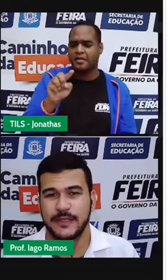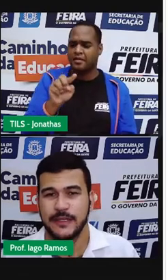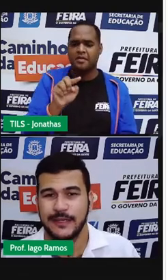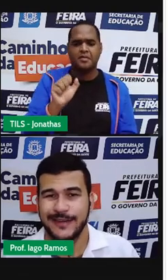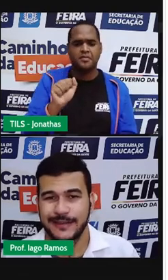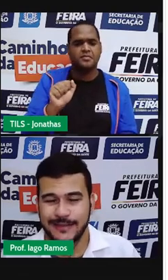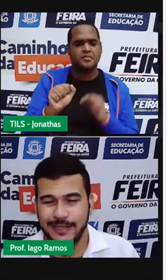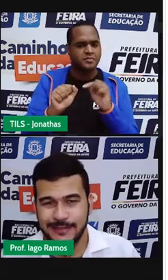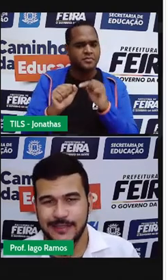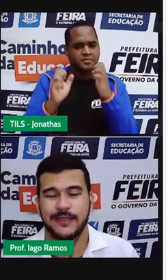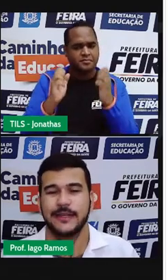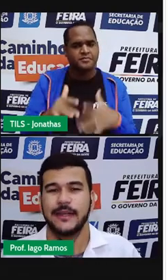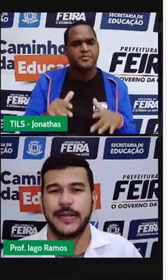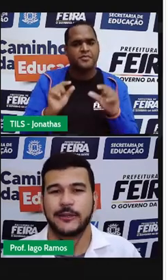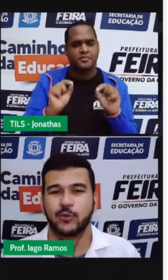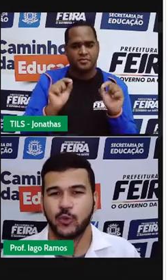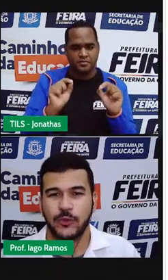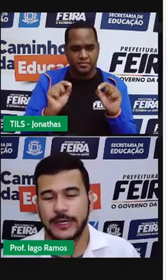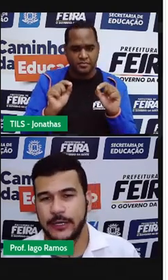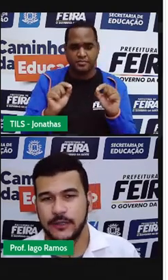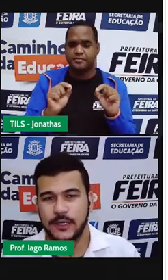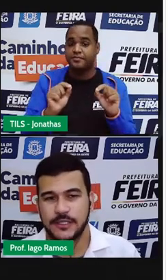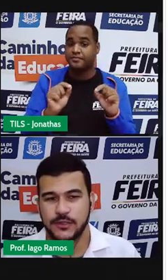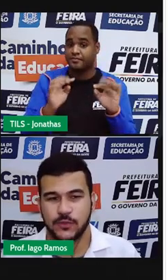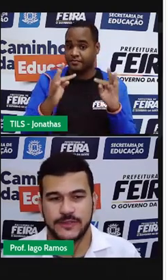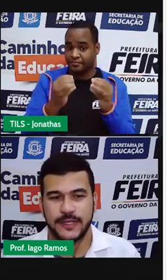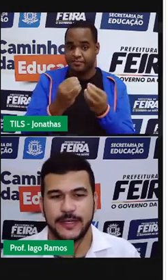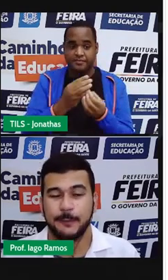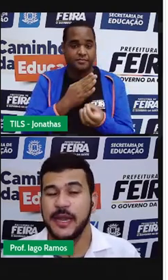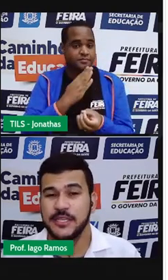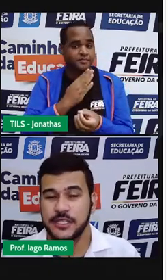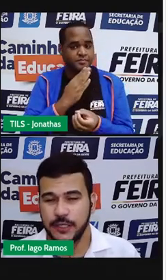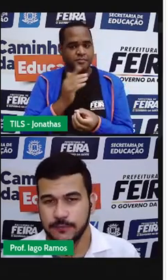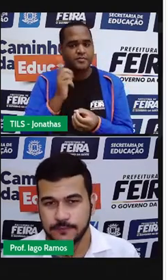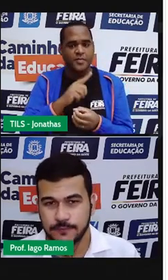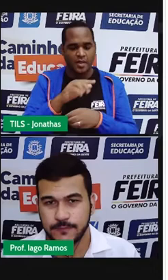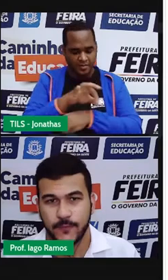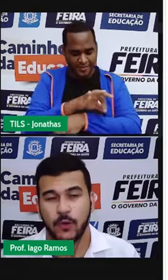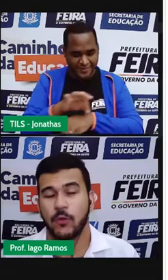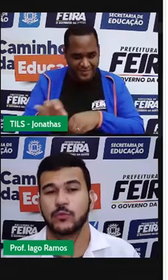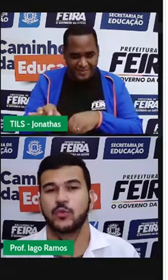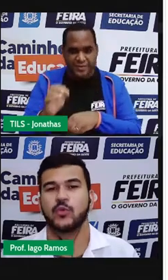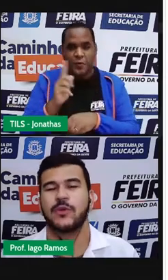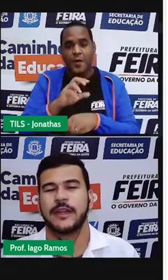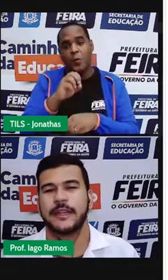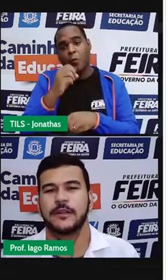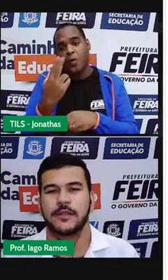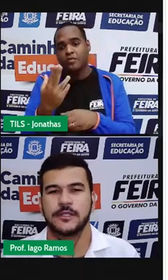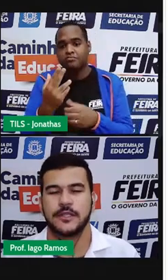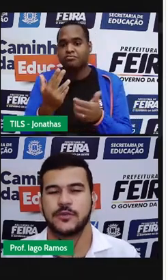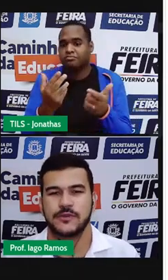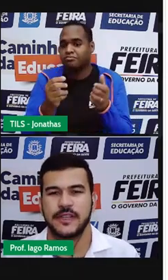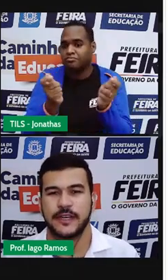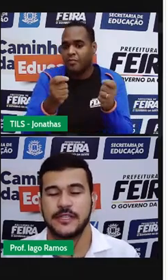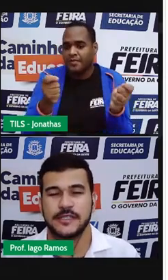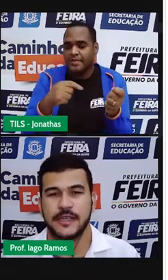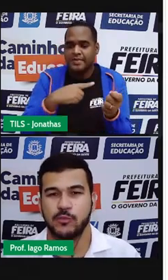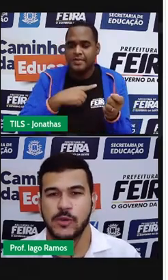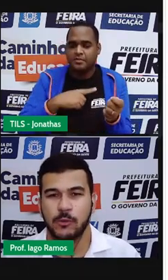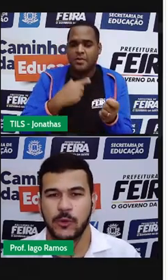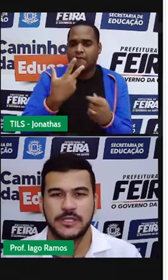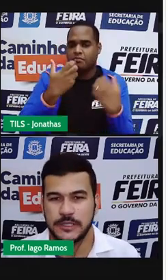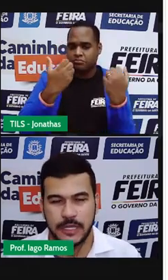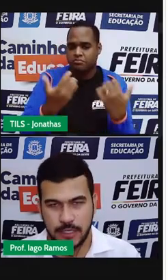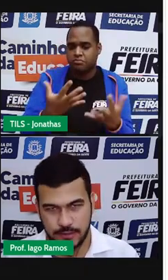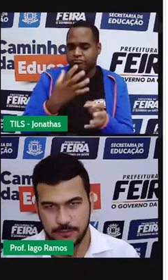você, grandeza é tudo aquilo que a gente conseguir medir ou tudo aquilo que a gente conseguir dizer